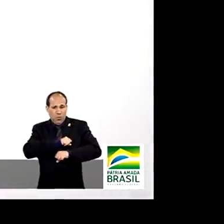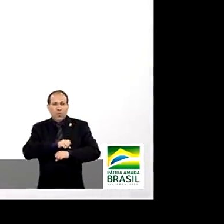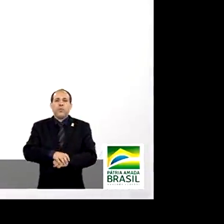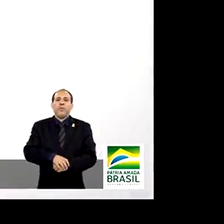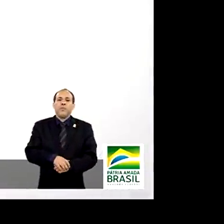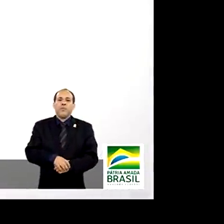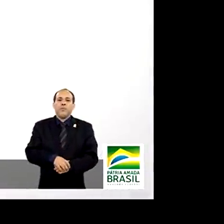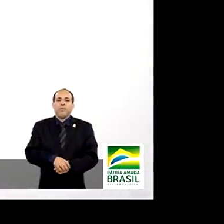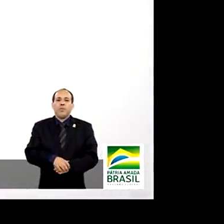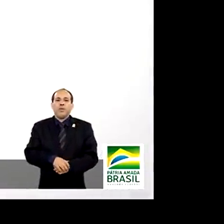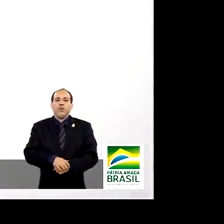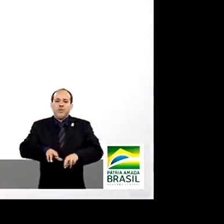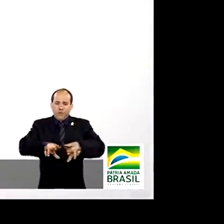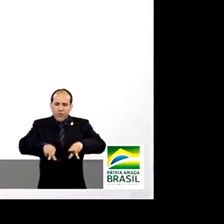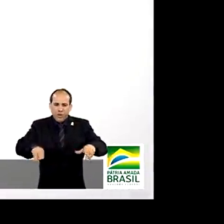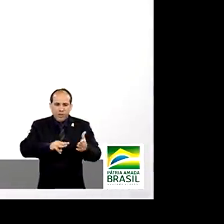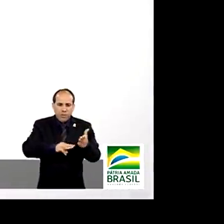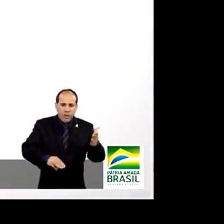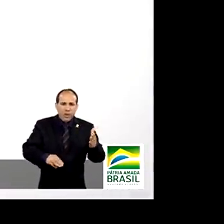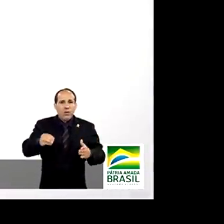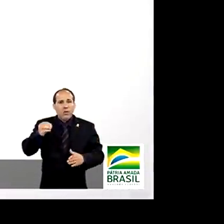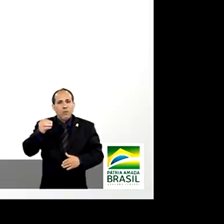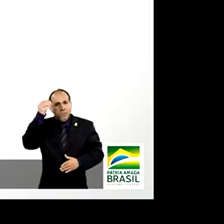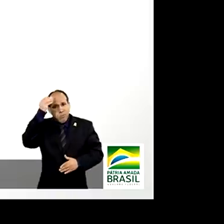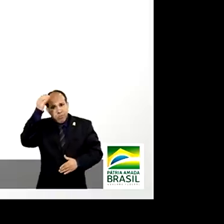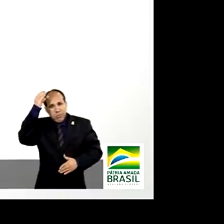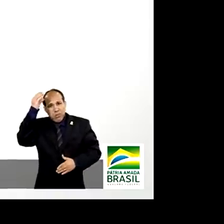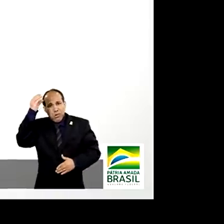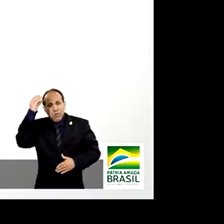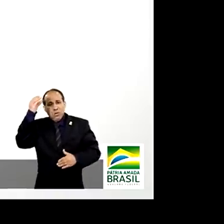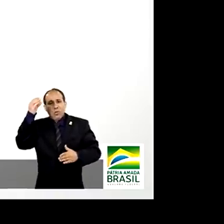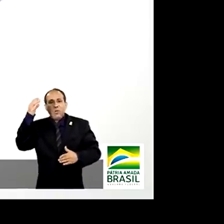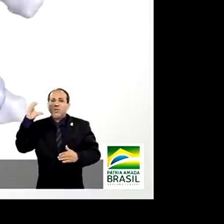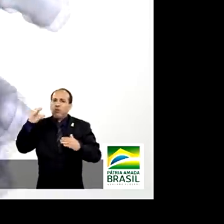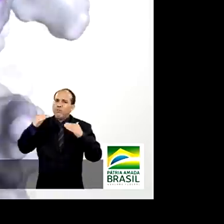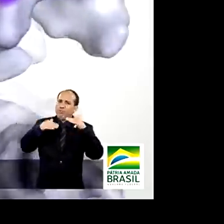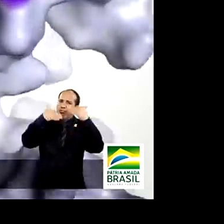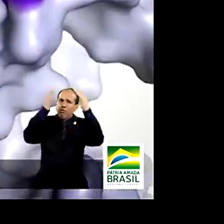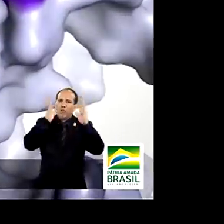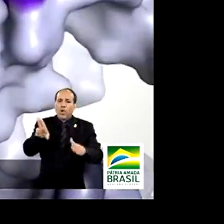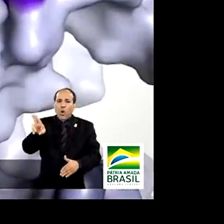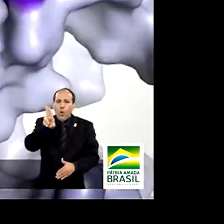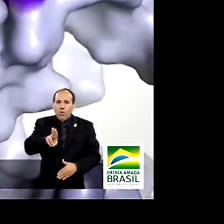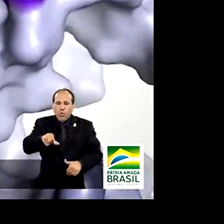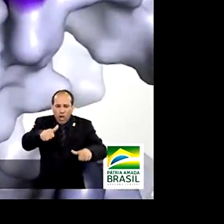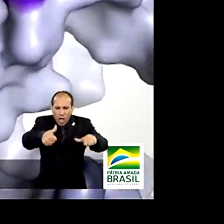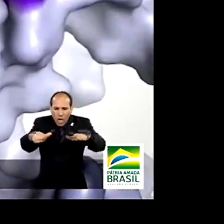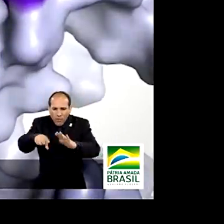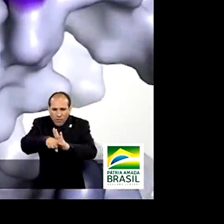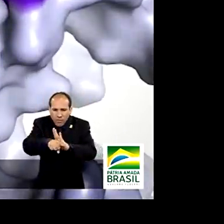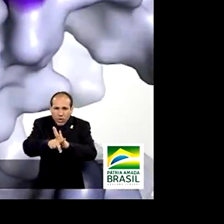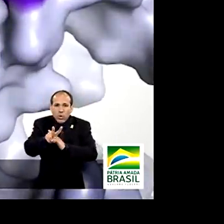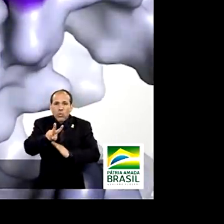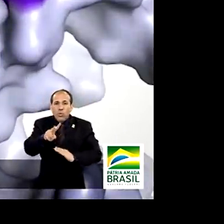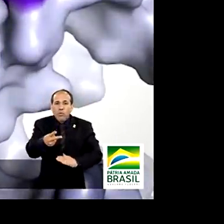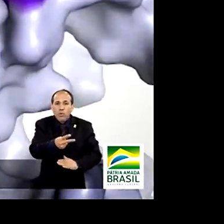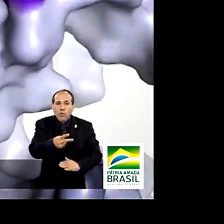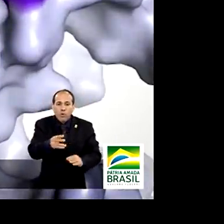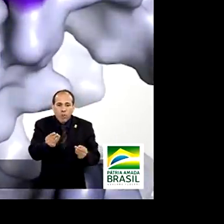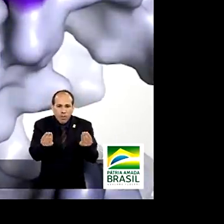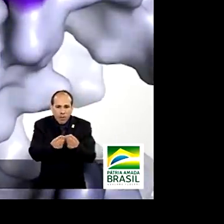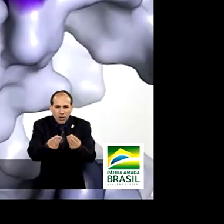Diferentes métodos e conhecimentos científicos avançados foram usados para avaliar 2 mil moléculas